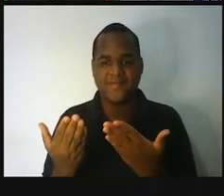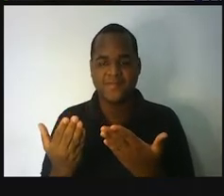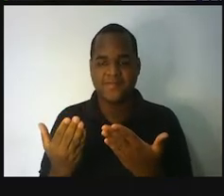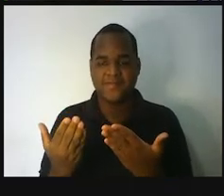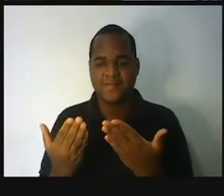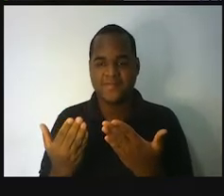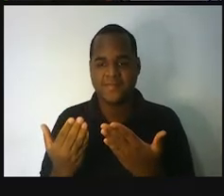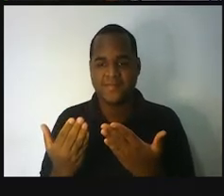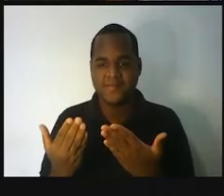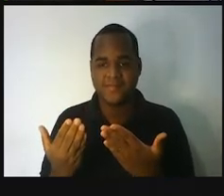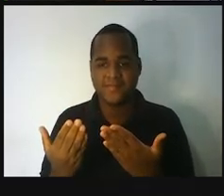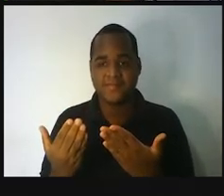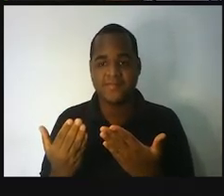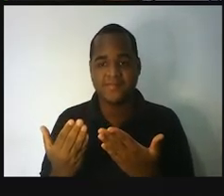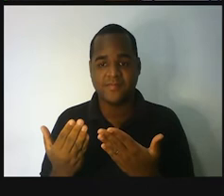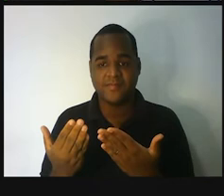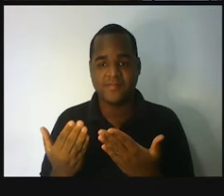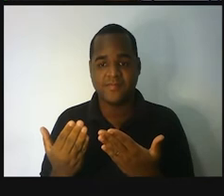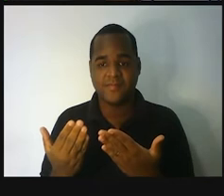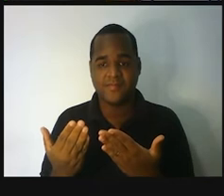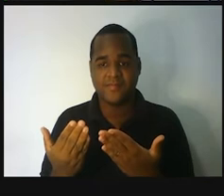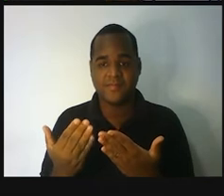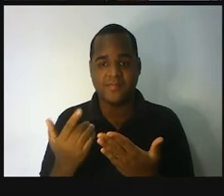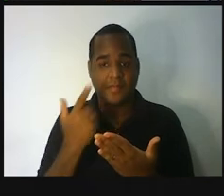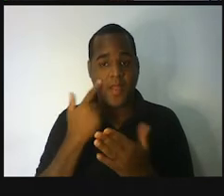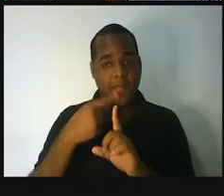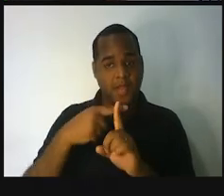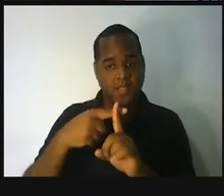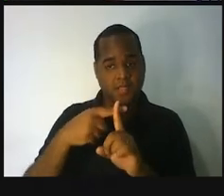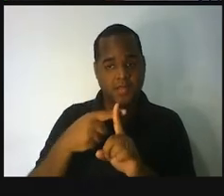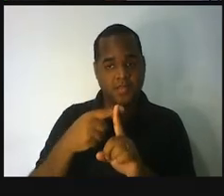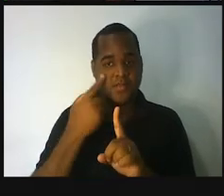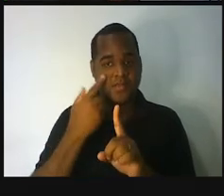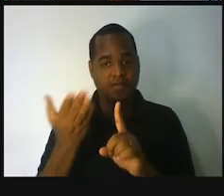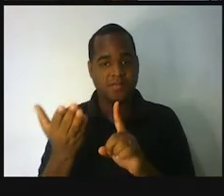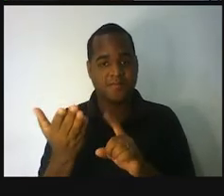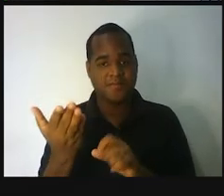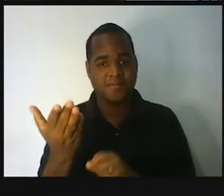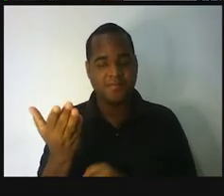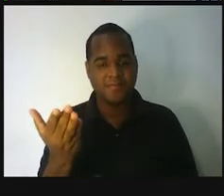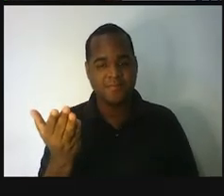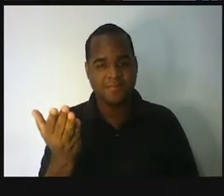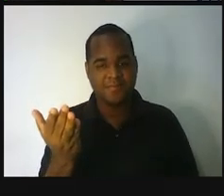423.990, você vai fazer mais 12 milhões,